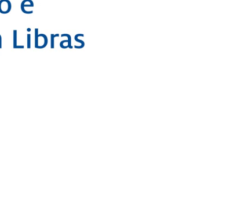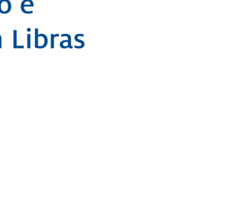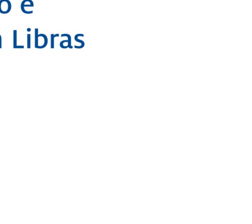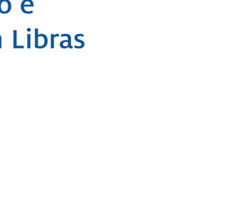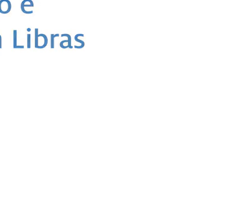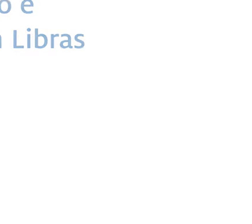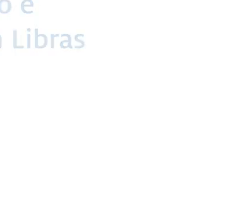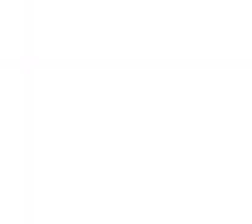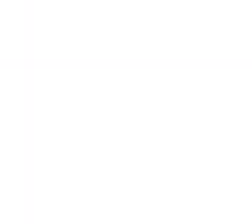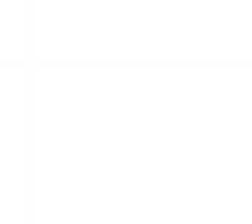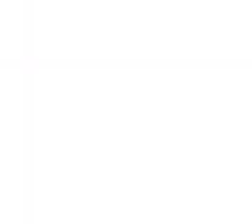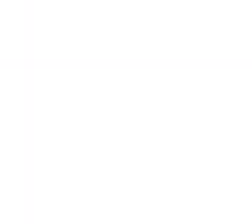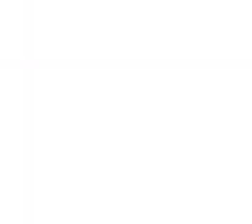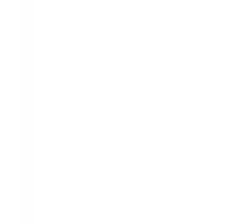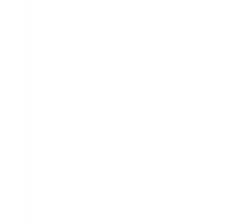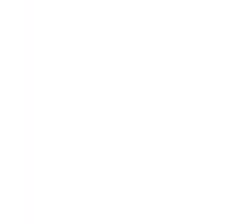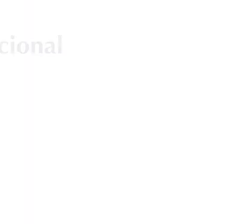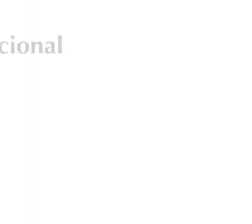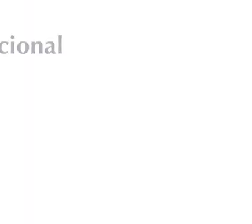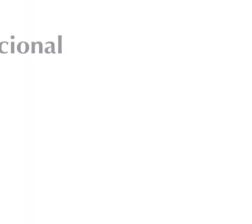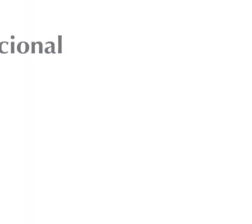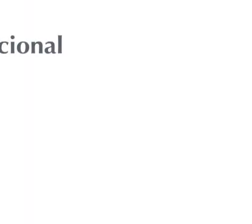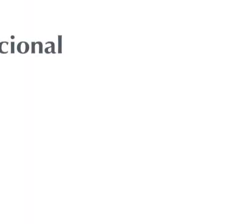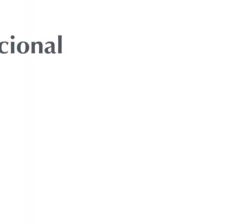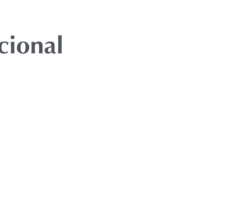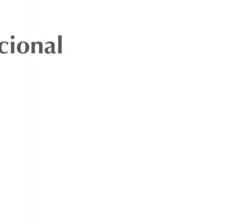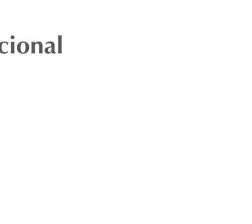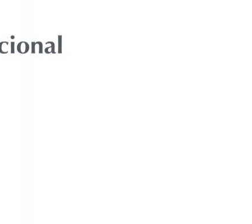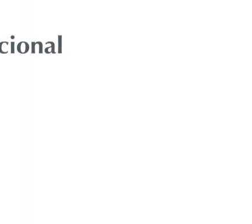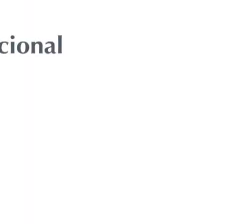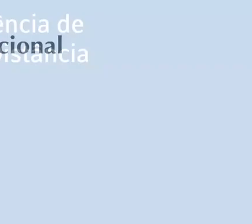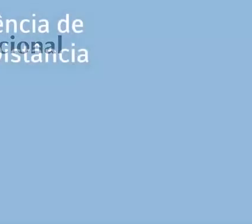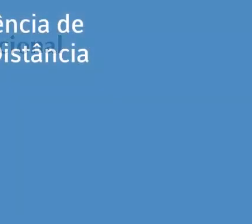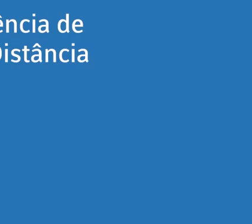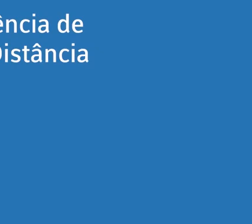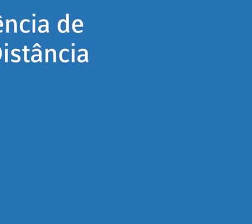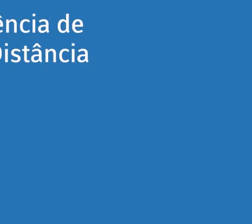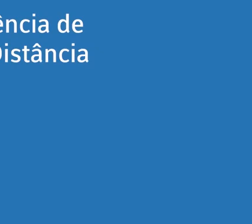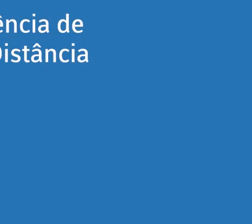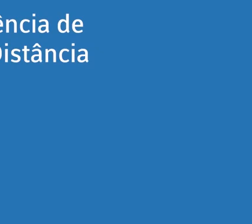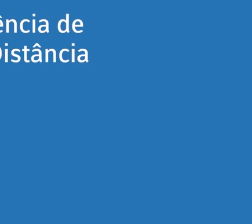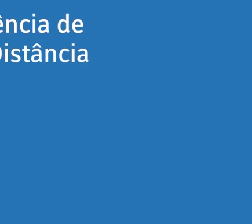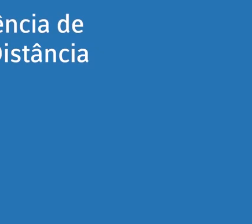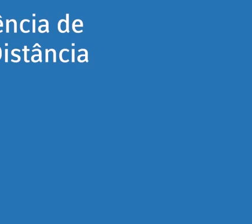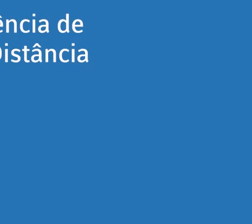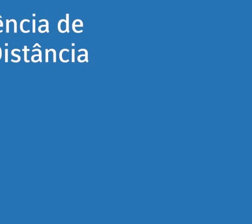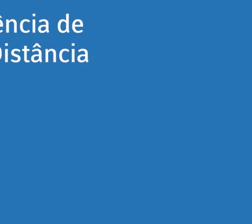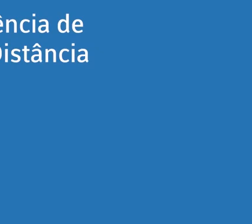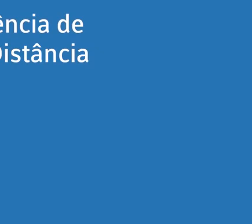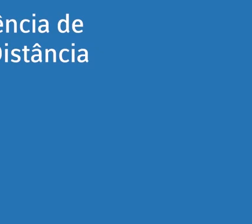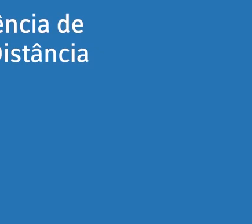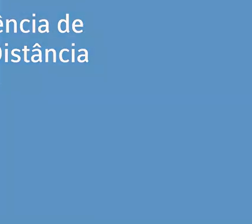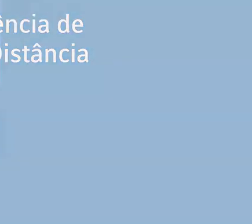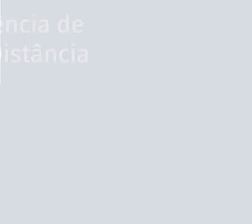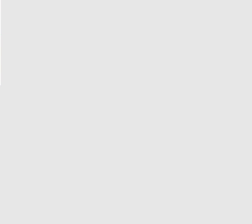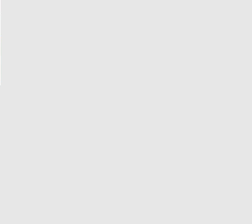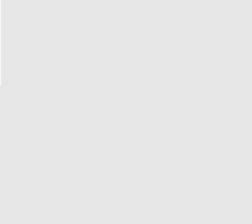o próximo vídeo.